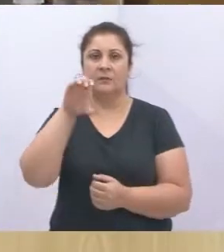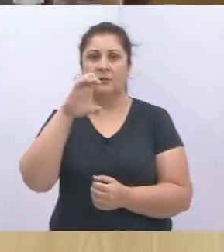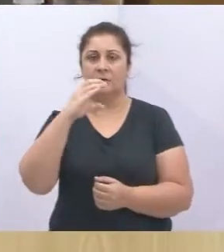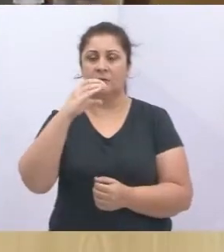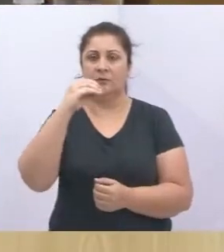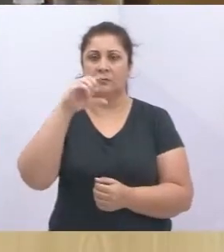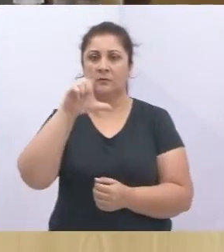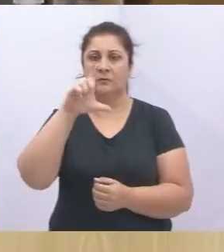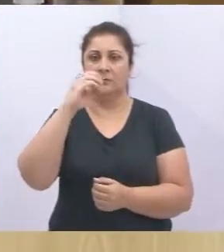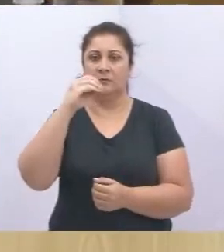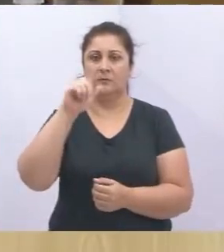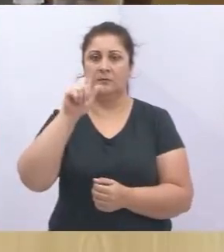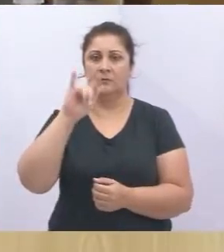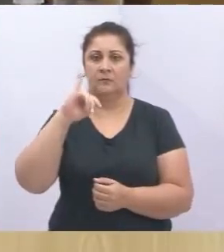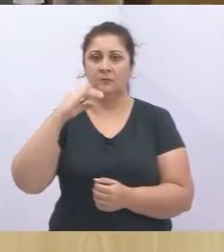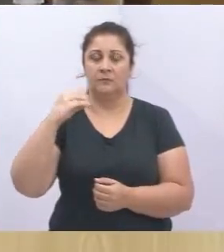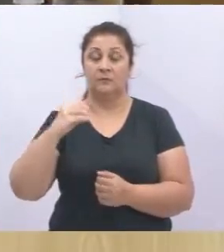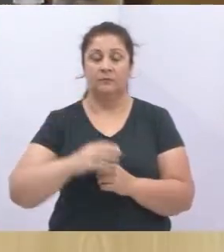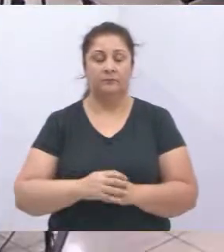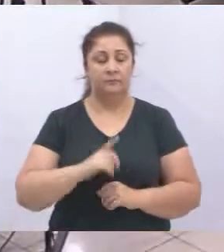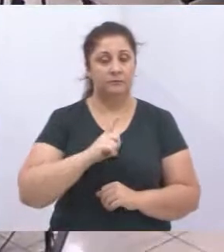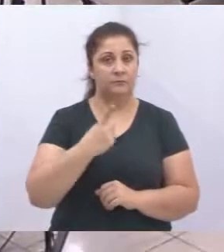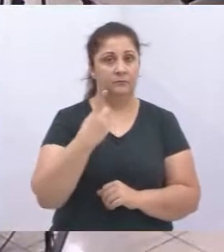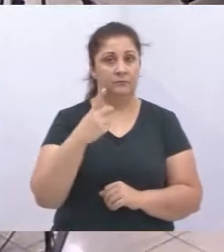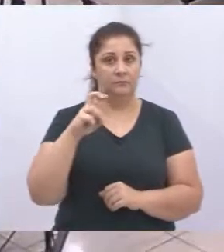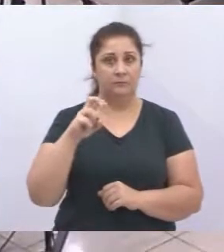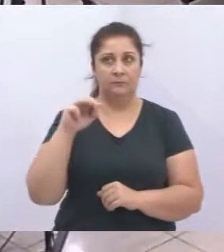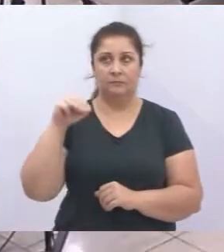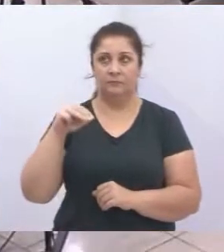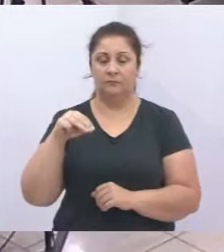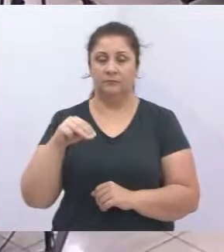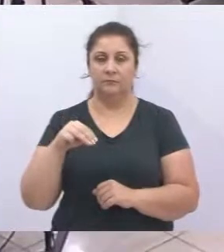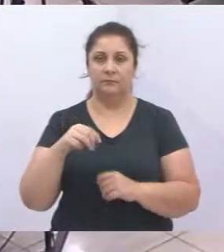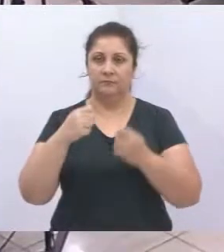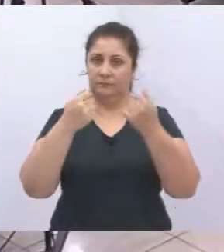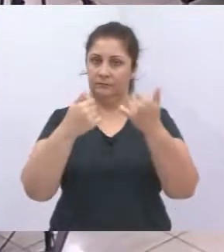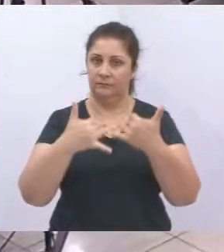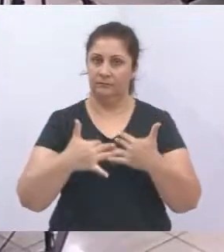A senhora tem um prazo de 15 minutos para fazer o uso da tribuna. Fique à vontade.